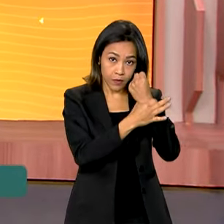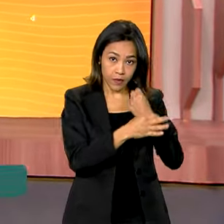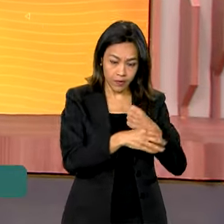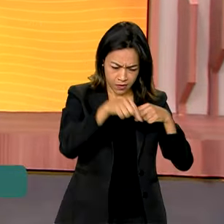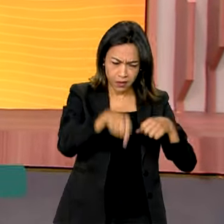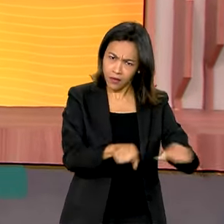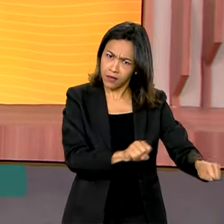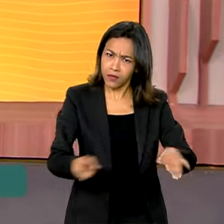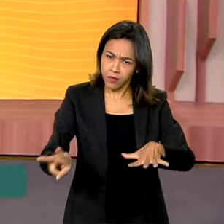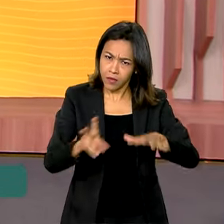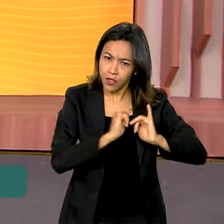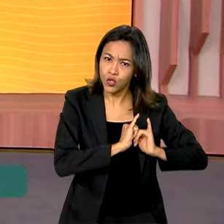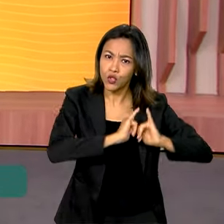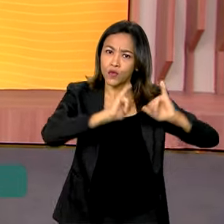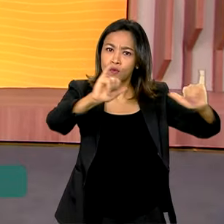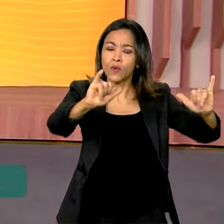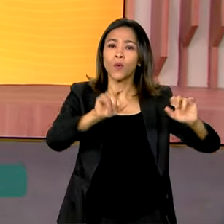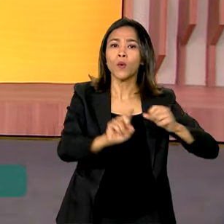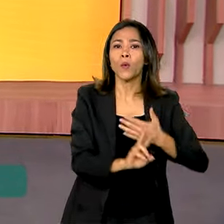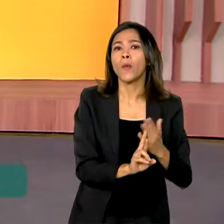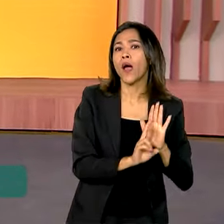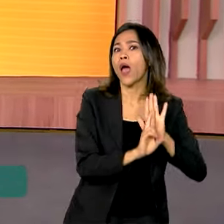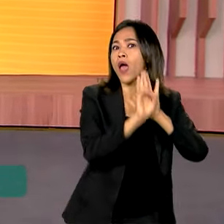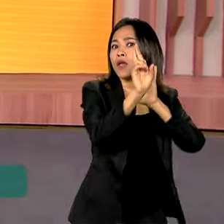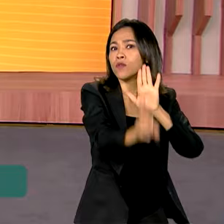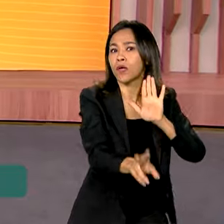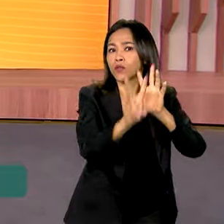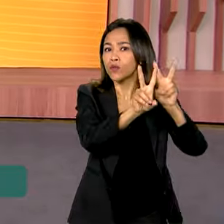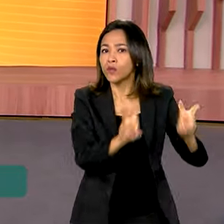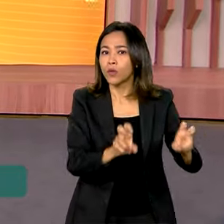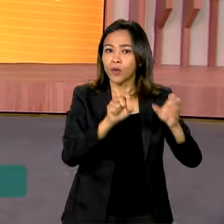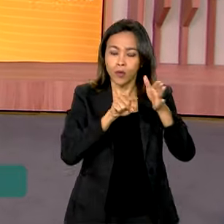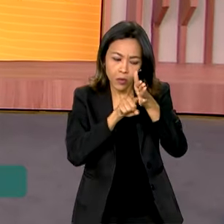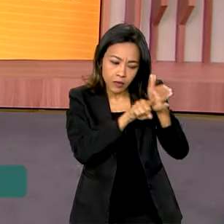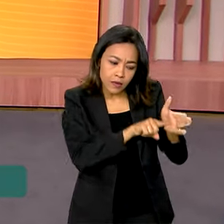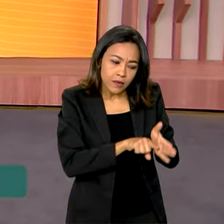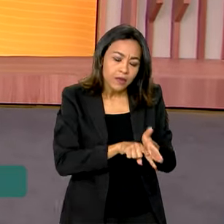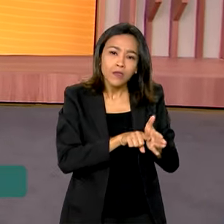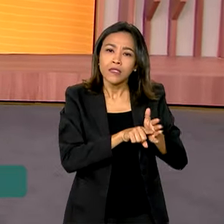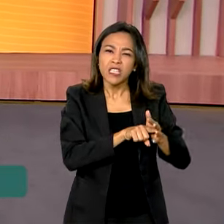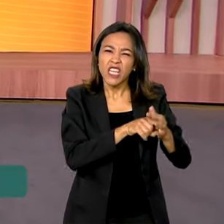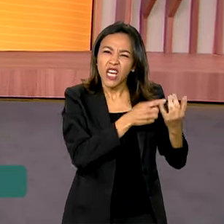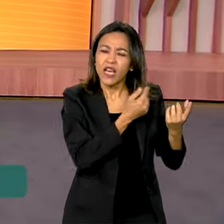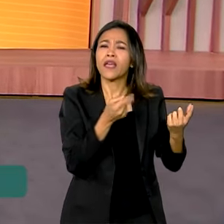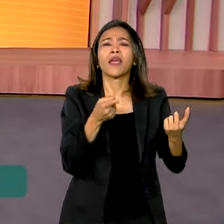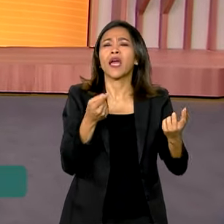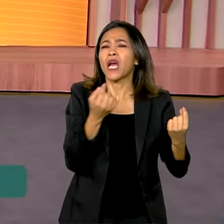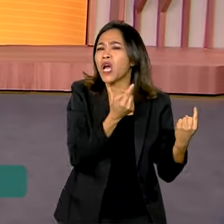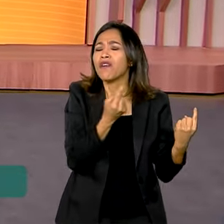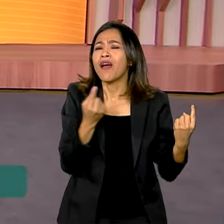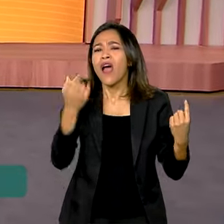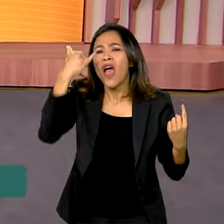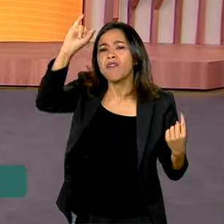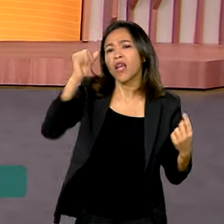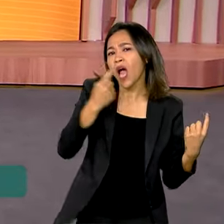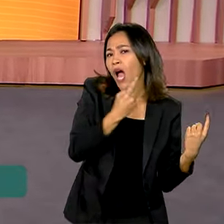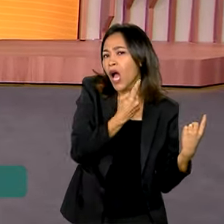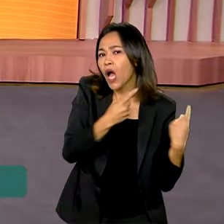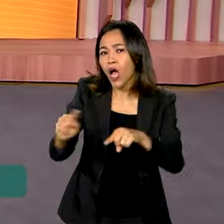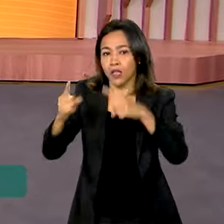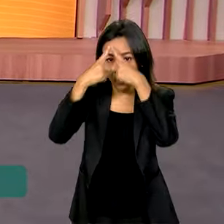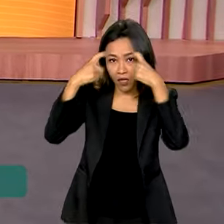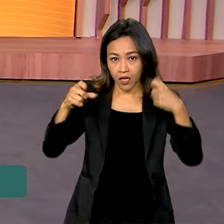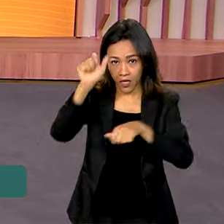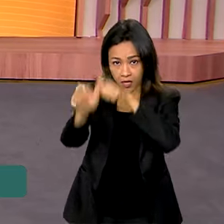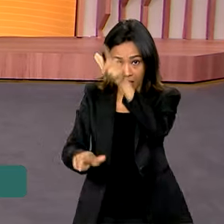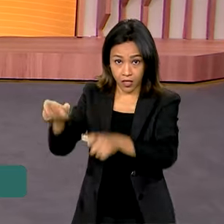nesta semana, os resultados da segunda Operação Virtude de Combate à Violência contra Idosos. Realizada com apoio